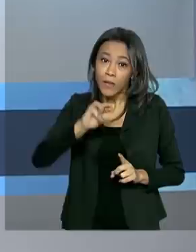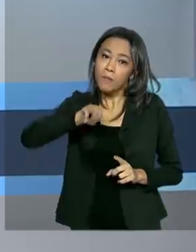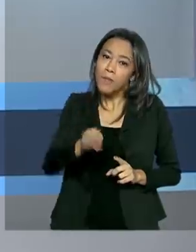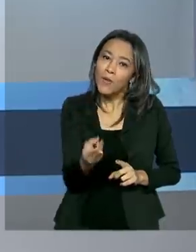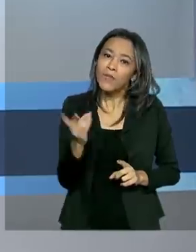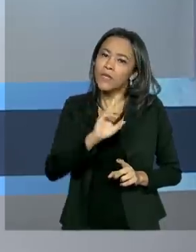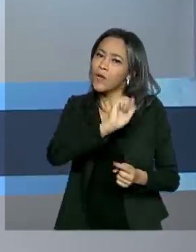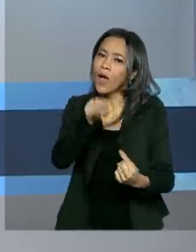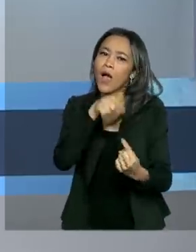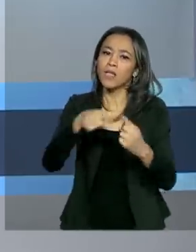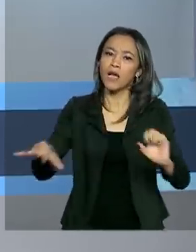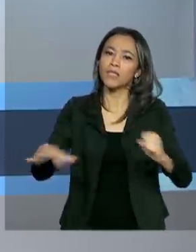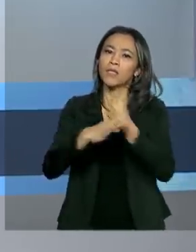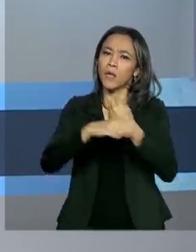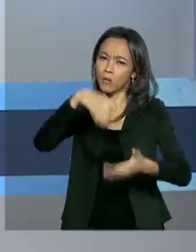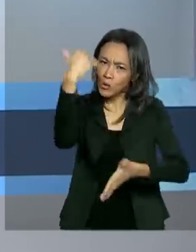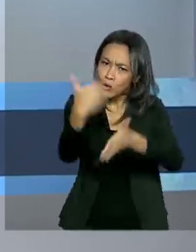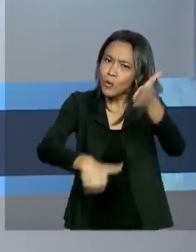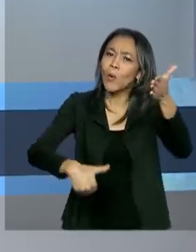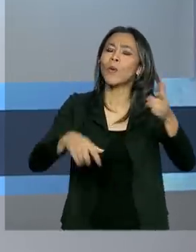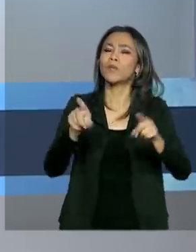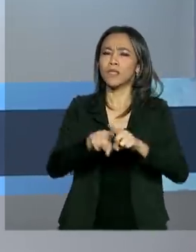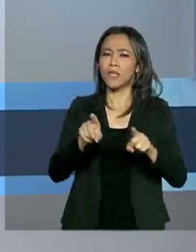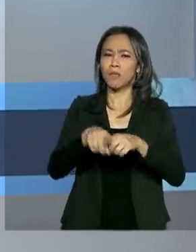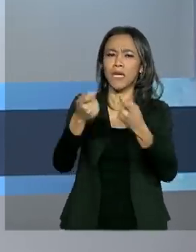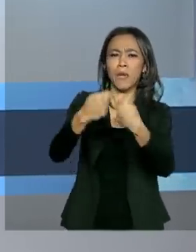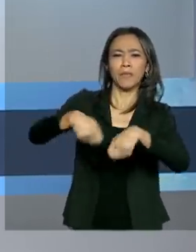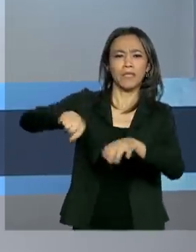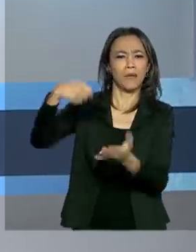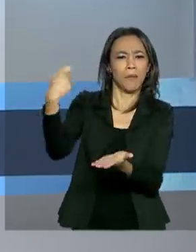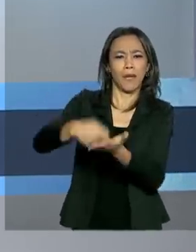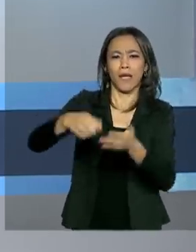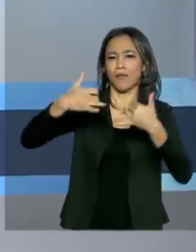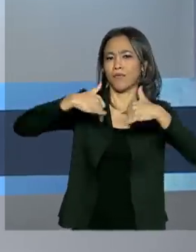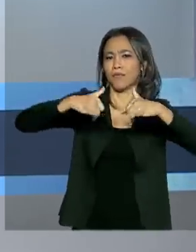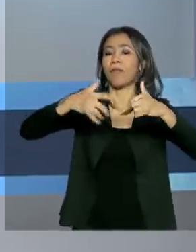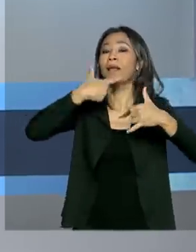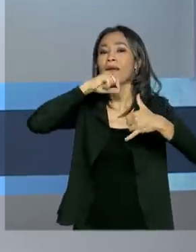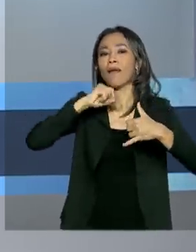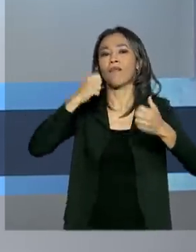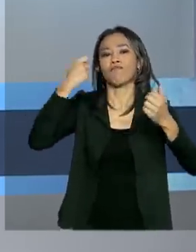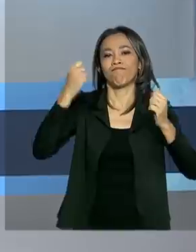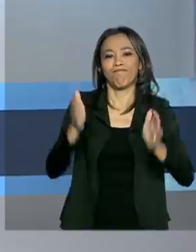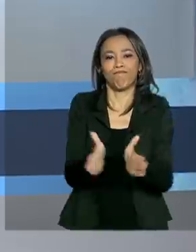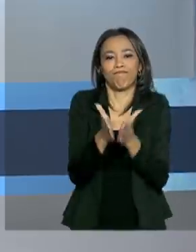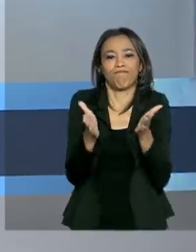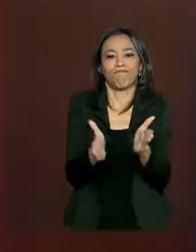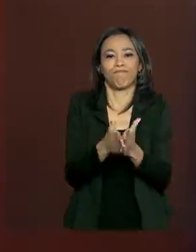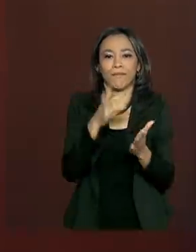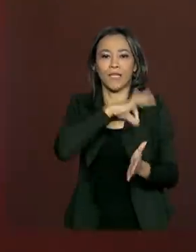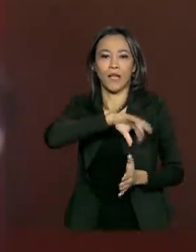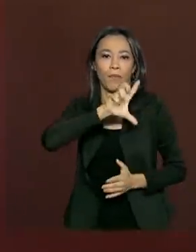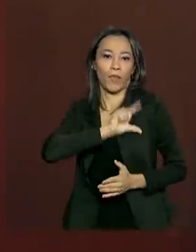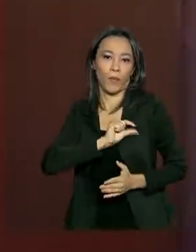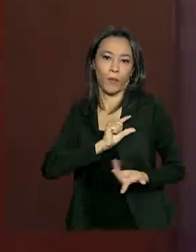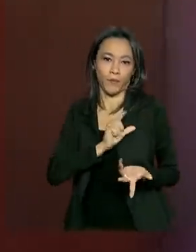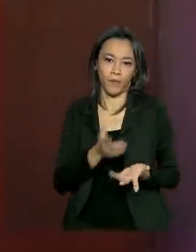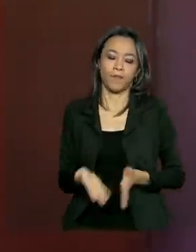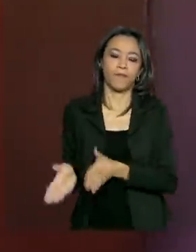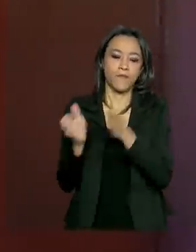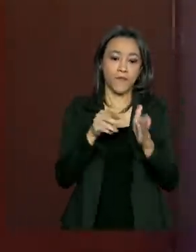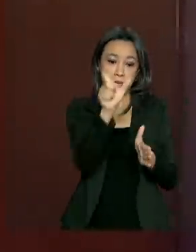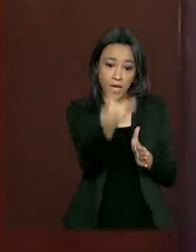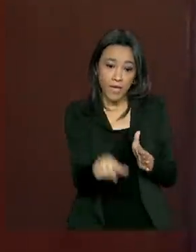para garantir o desconto e a isenção da cobrança de energia elétrica para famílias de baixa renda. A dona de